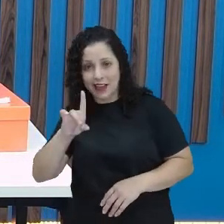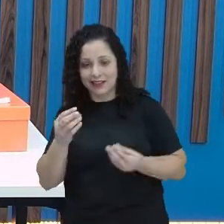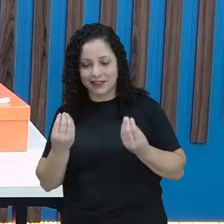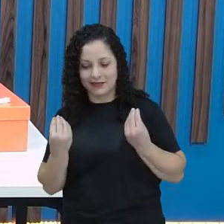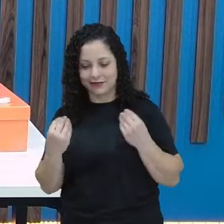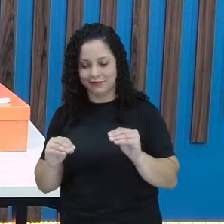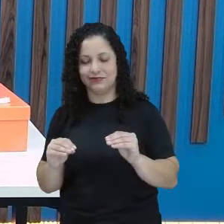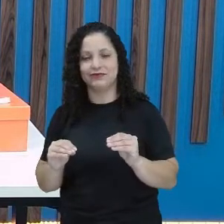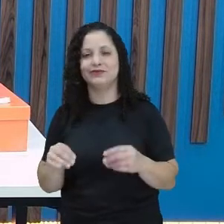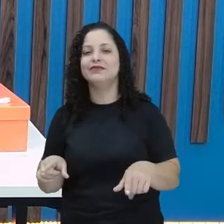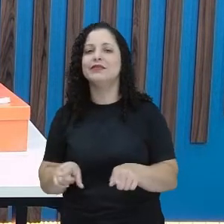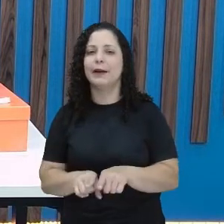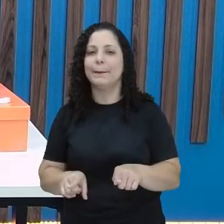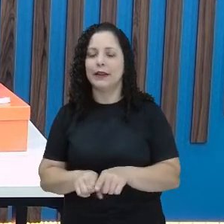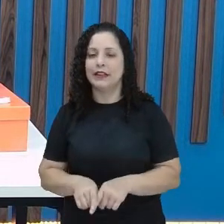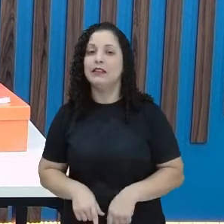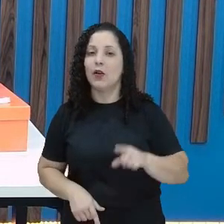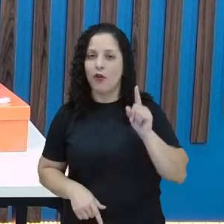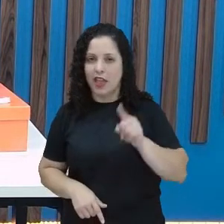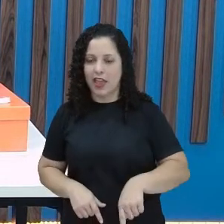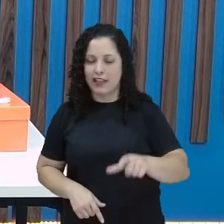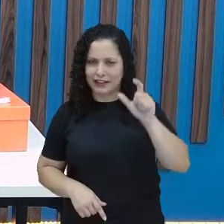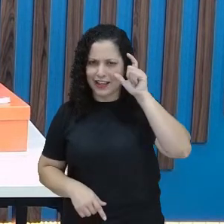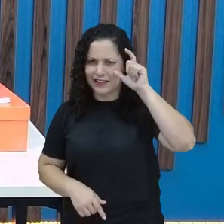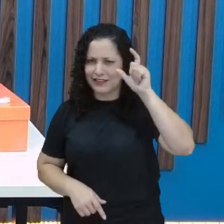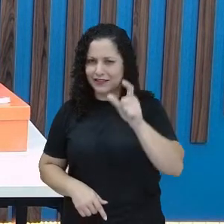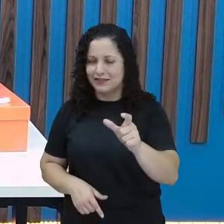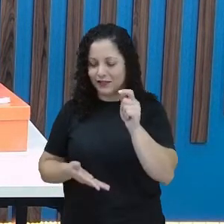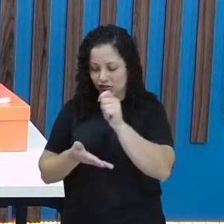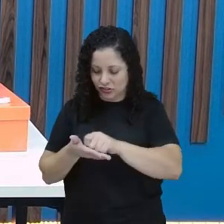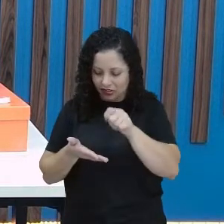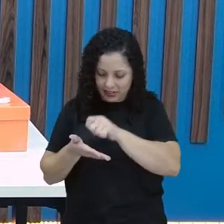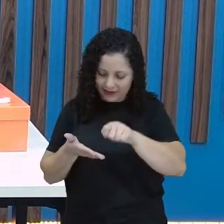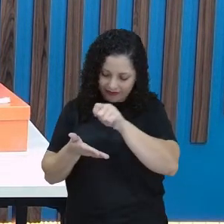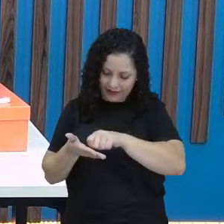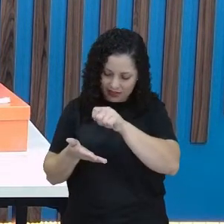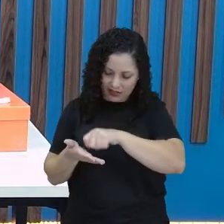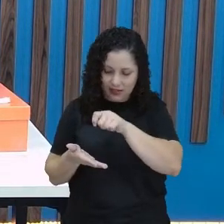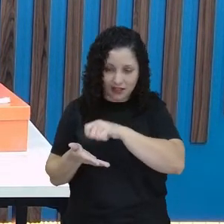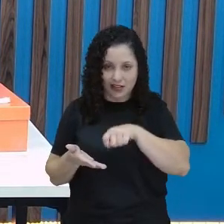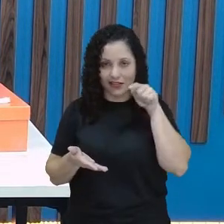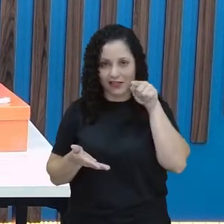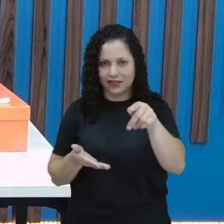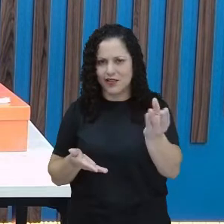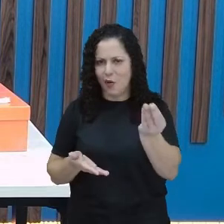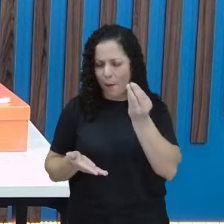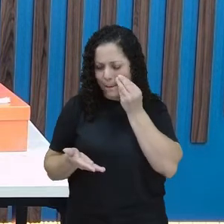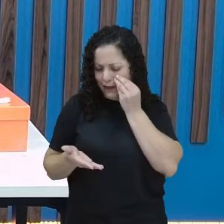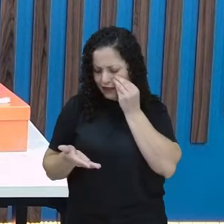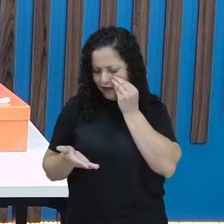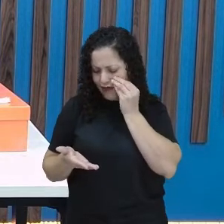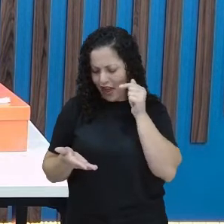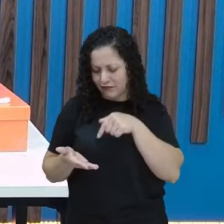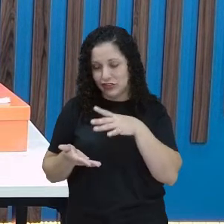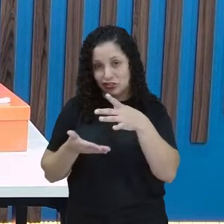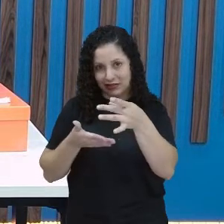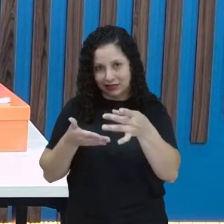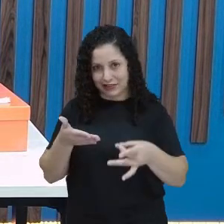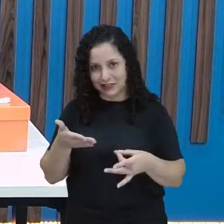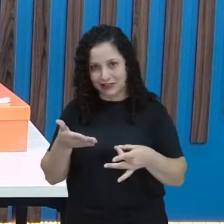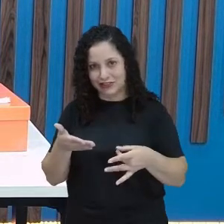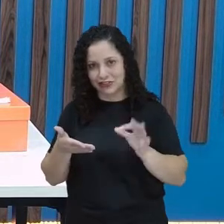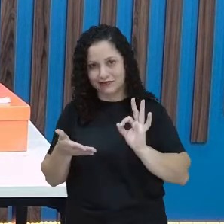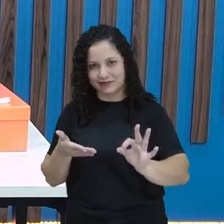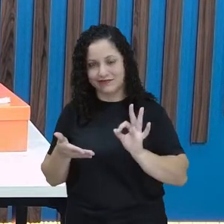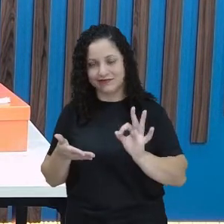A data. Então, é bem interessante. Na hora de escrever um bilhete, você observar esses detalhes,